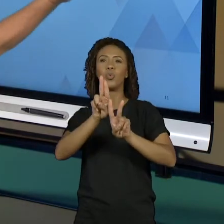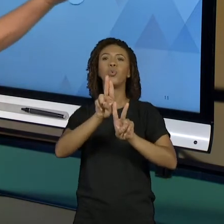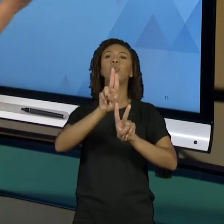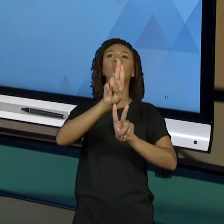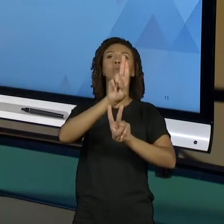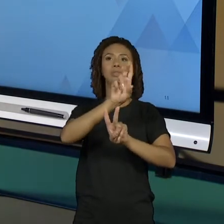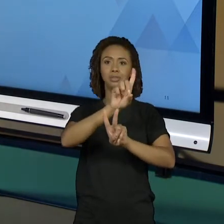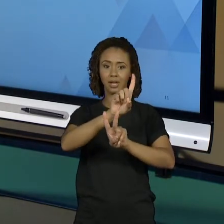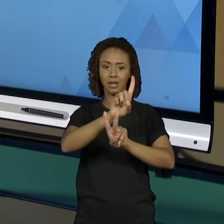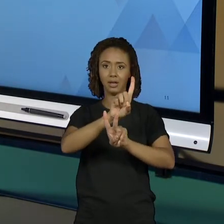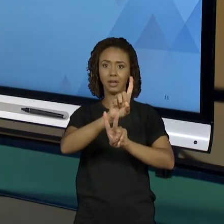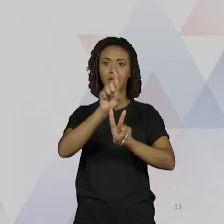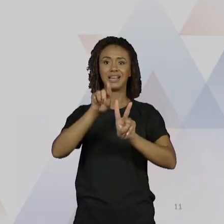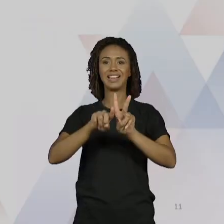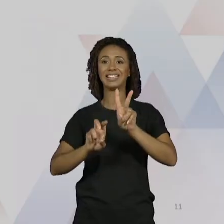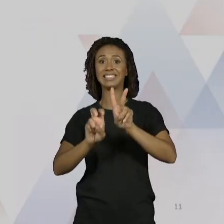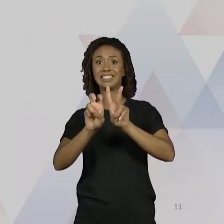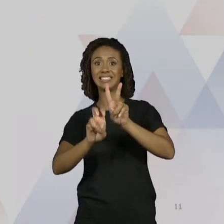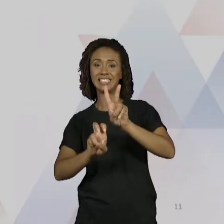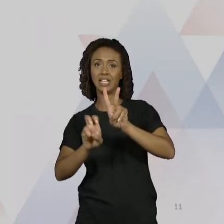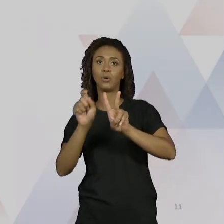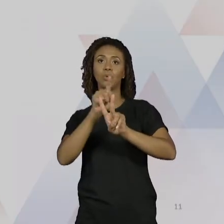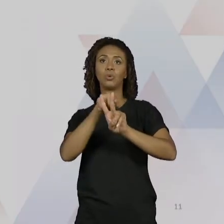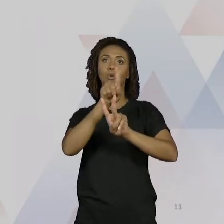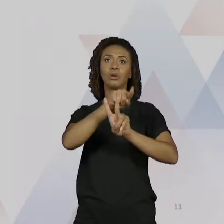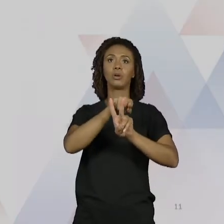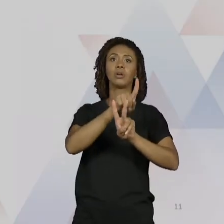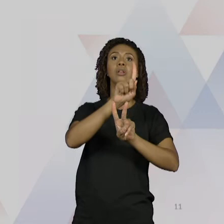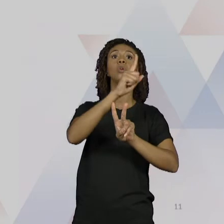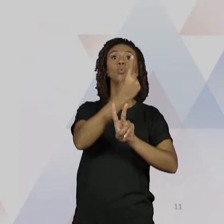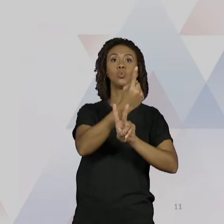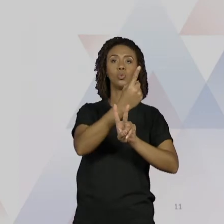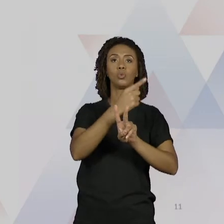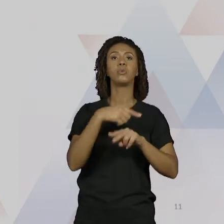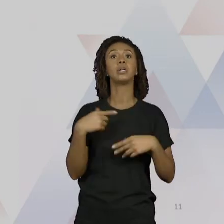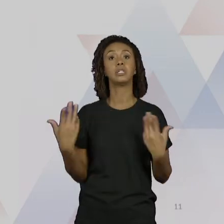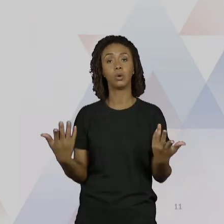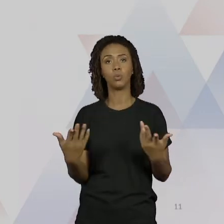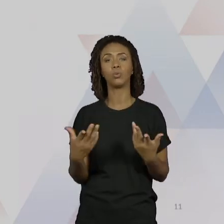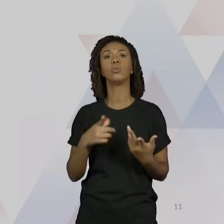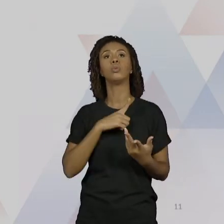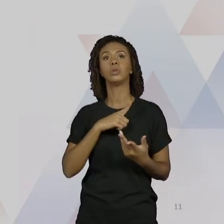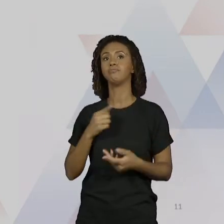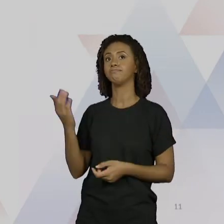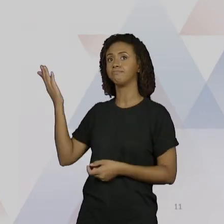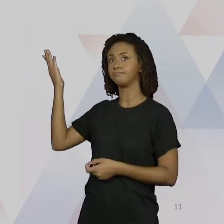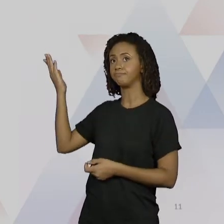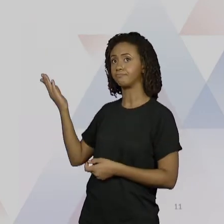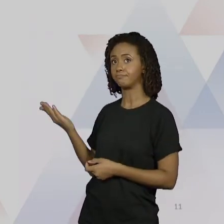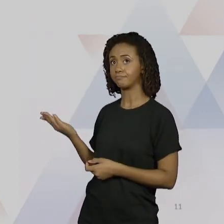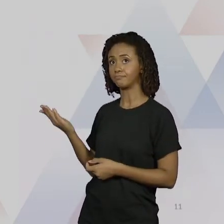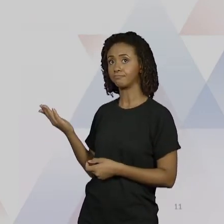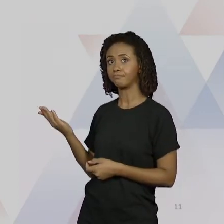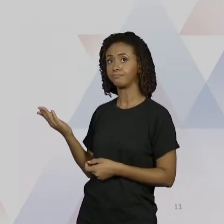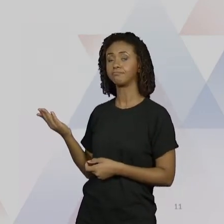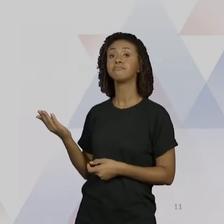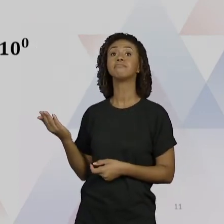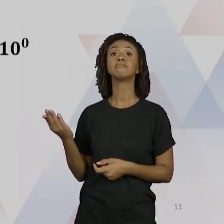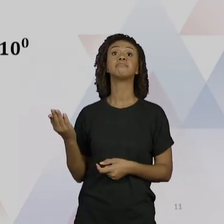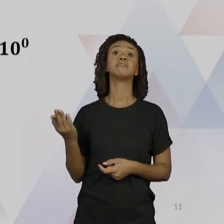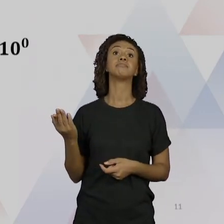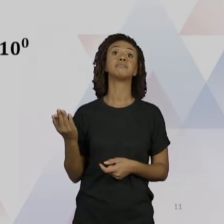portanto 3 mais a 10 à primeira 1 vez 10 à primeira mais 5 10 à primeira